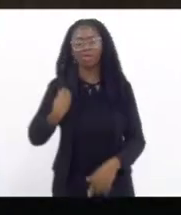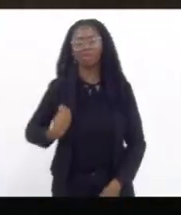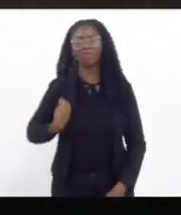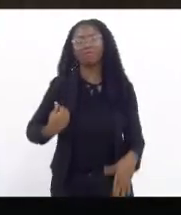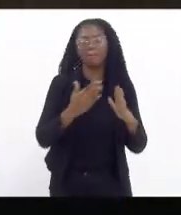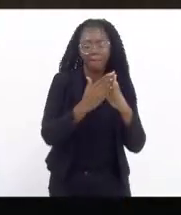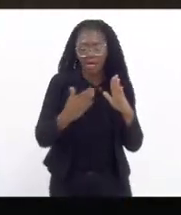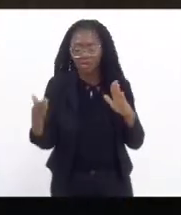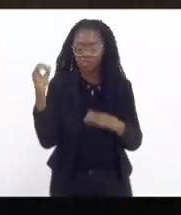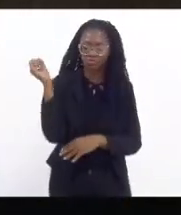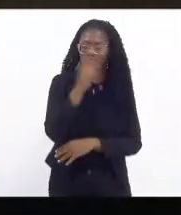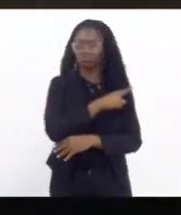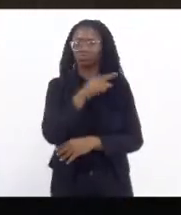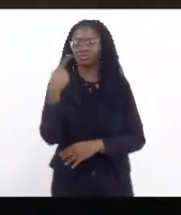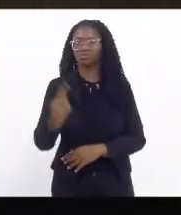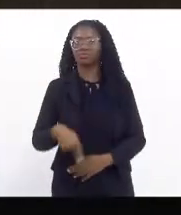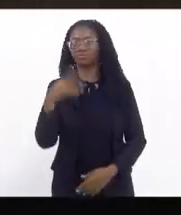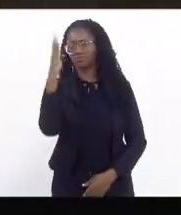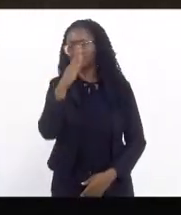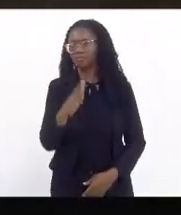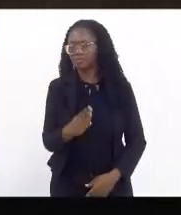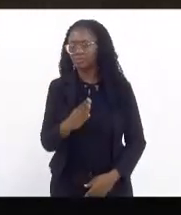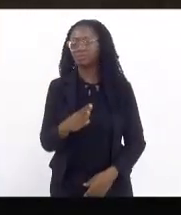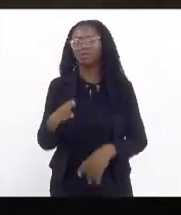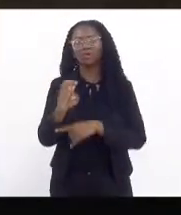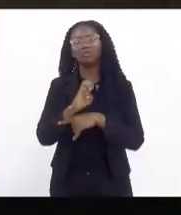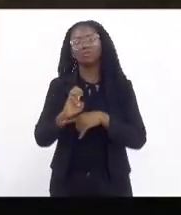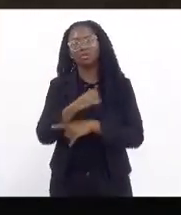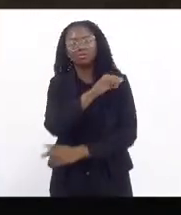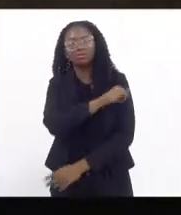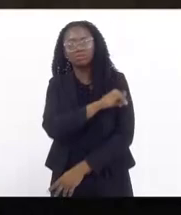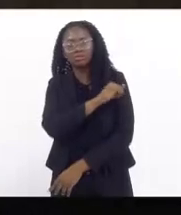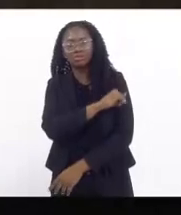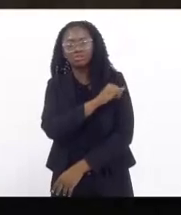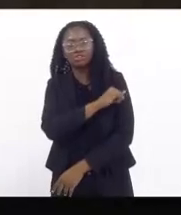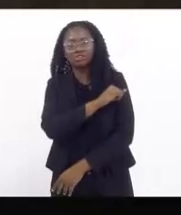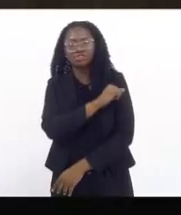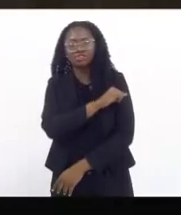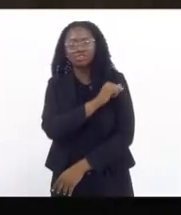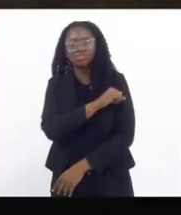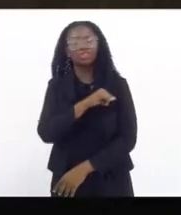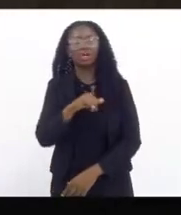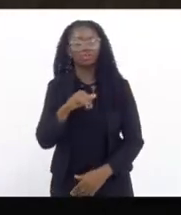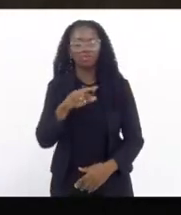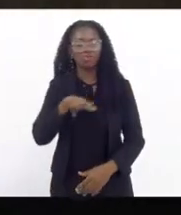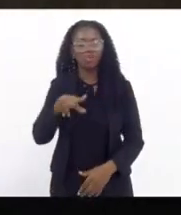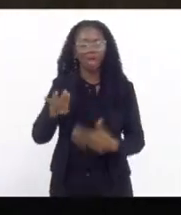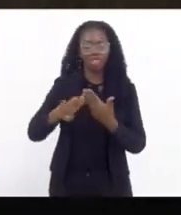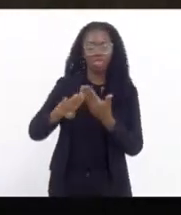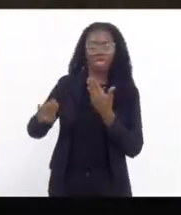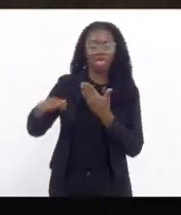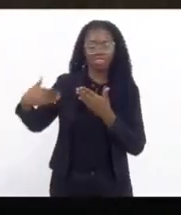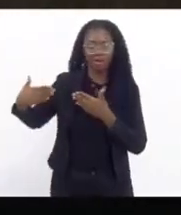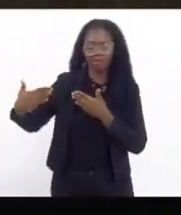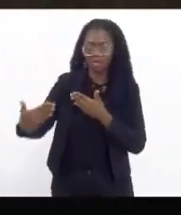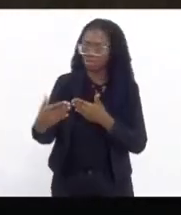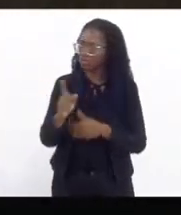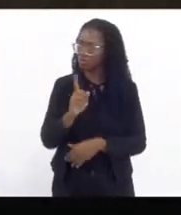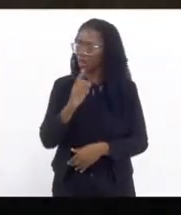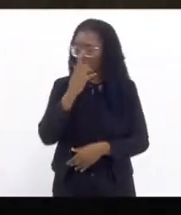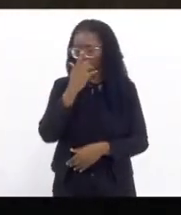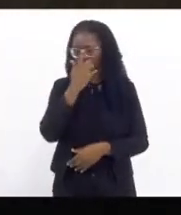dramático no Brasil, e o Estado do Rio de Janeiro não está distante desse processo. Então, os